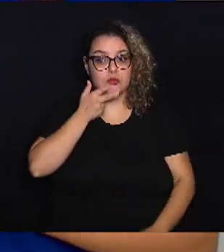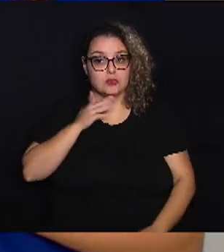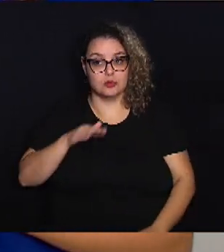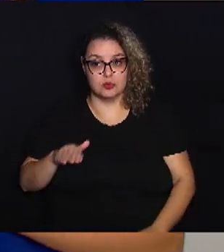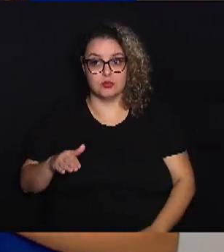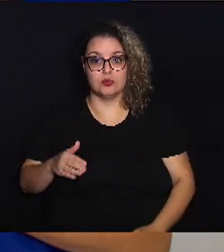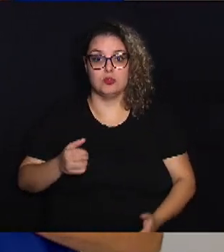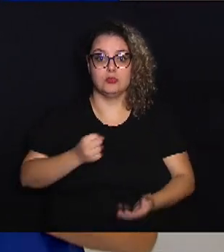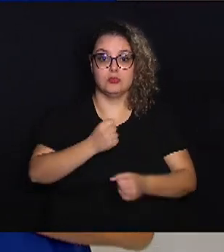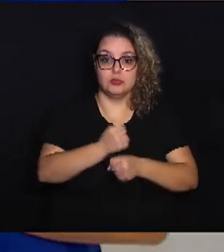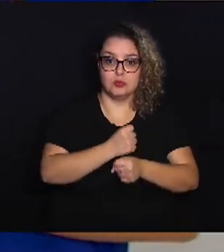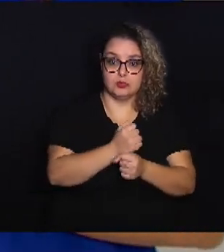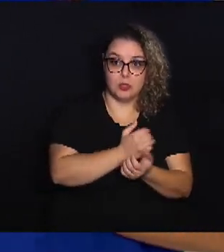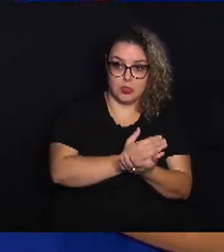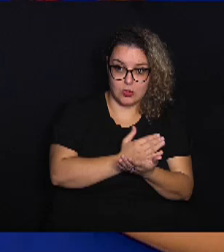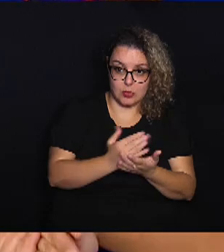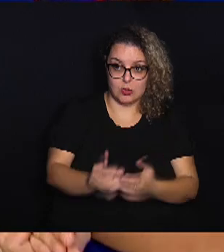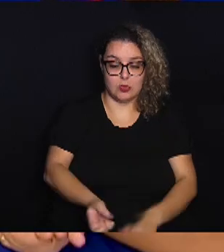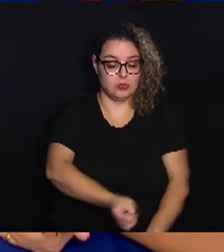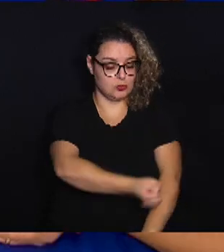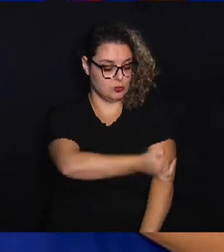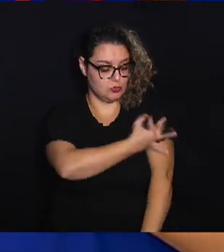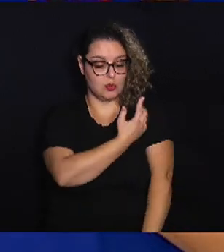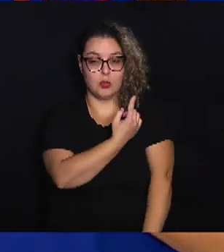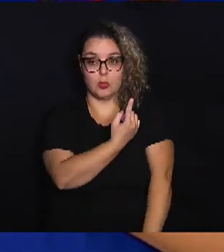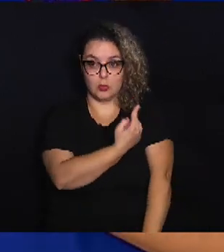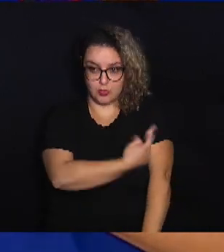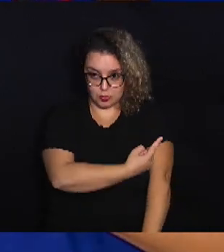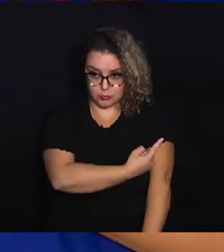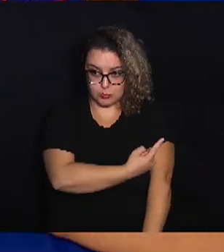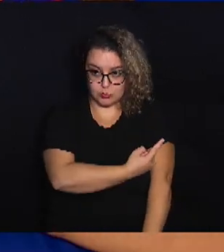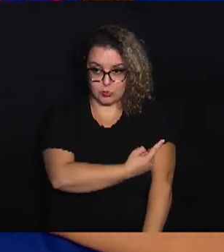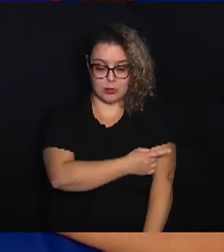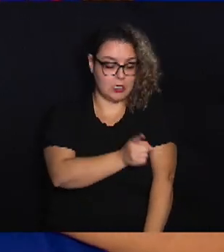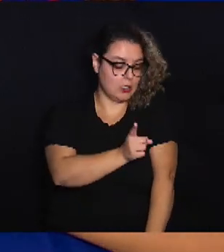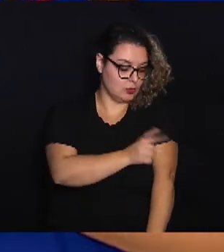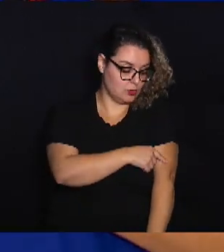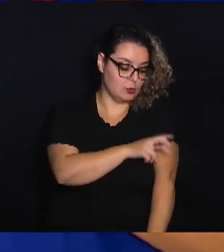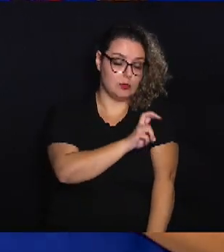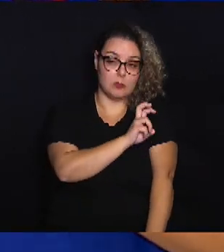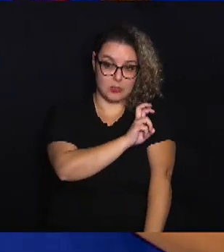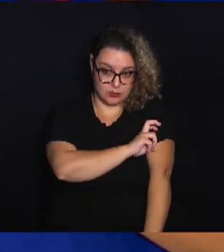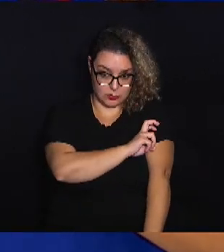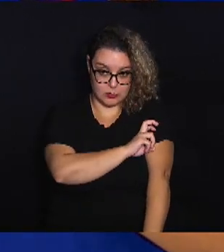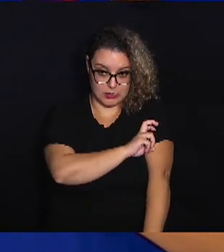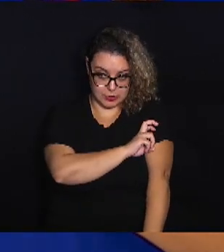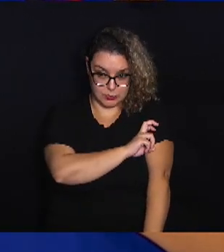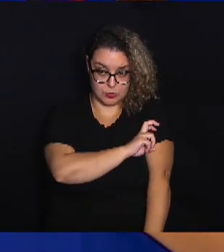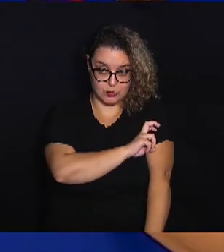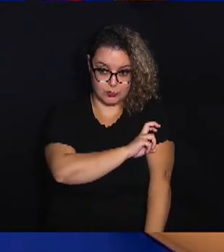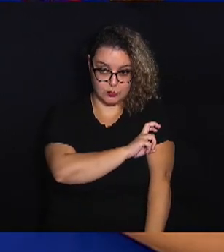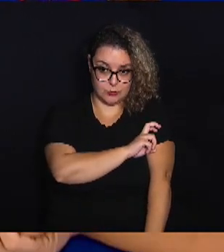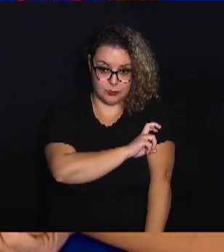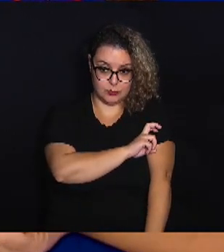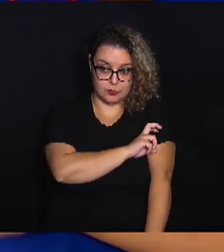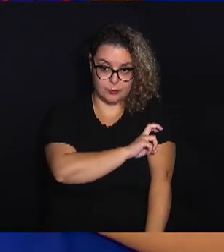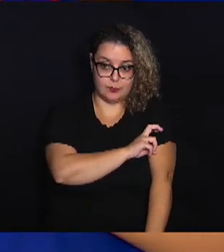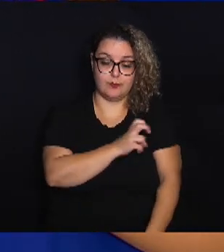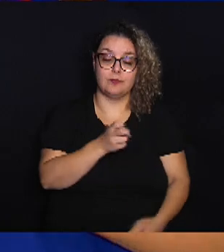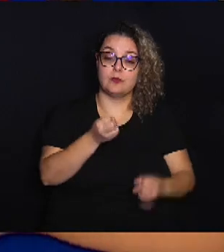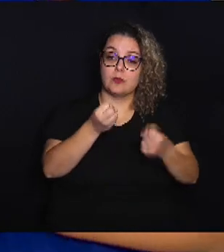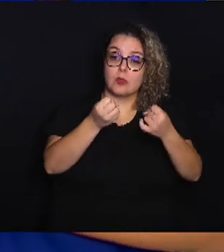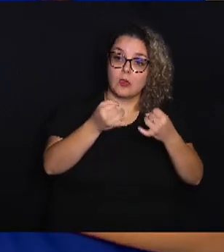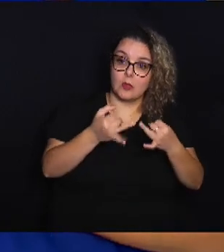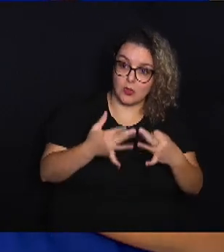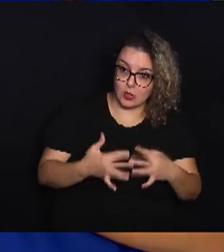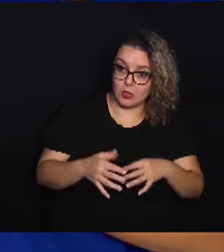anos iniciais do ensino fundamental 1, que é do primeiro ao quinto ano, na orientação